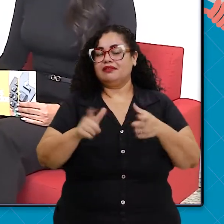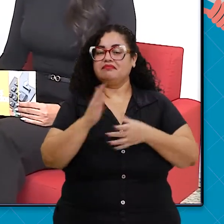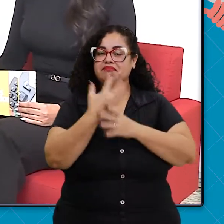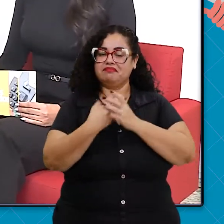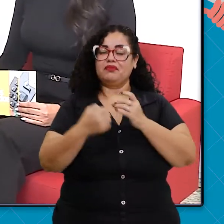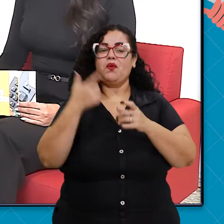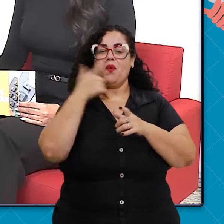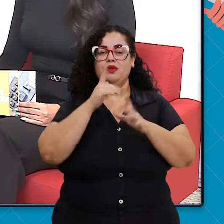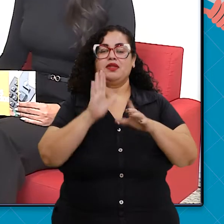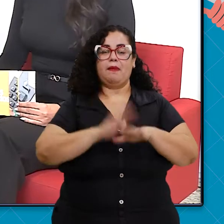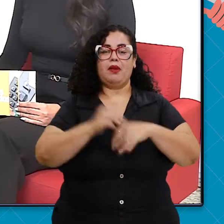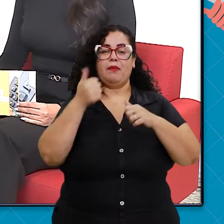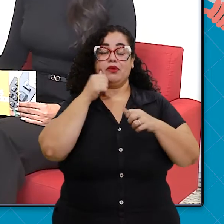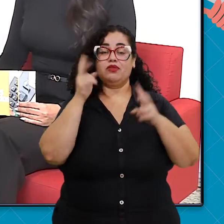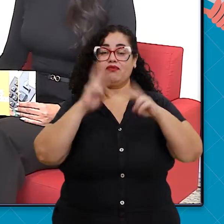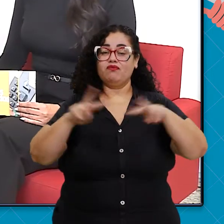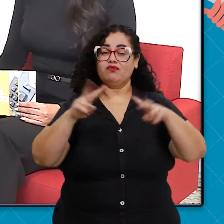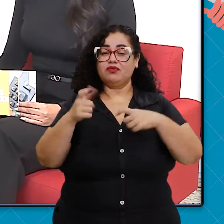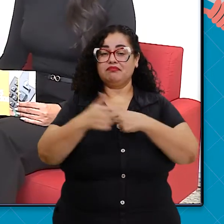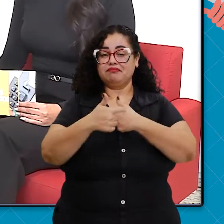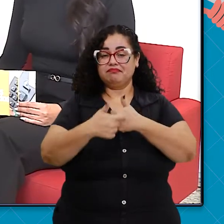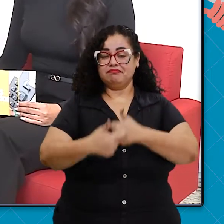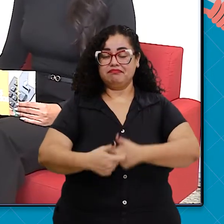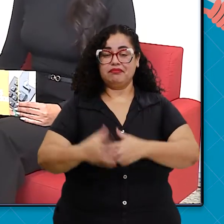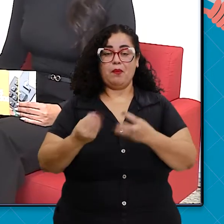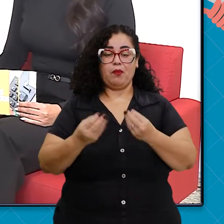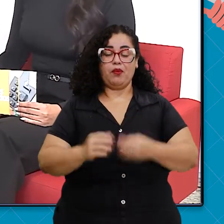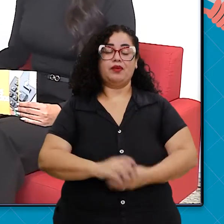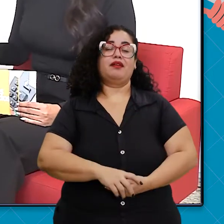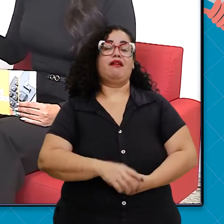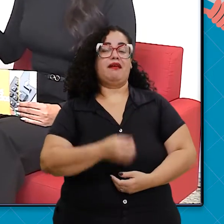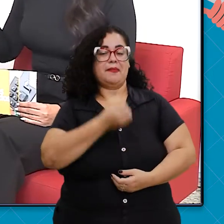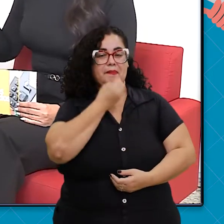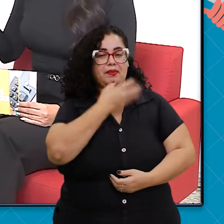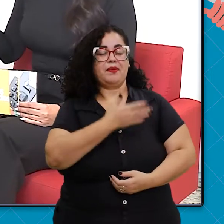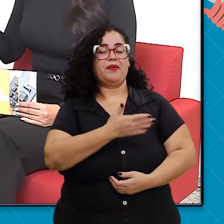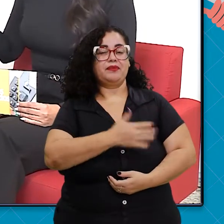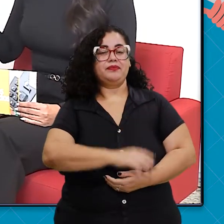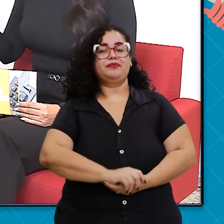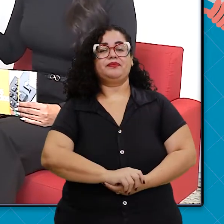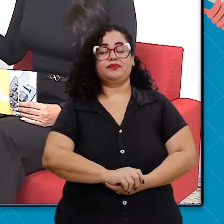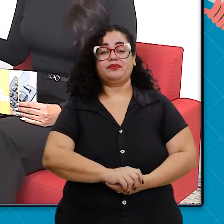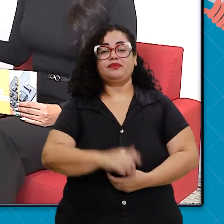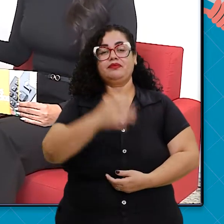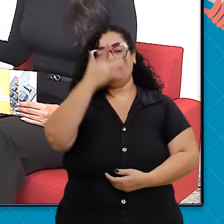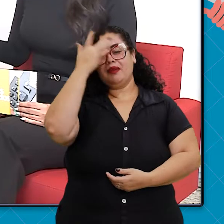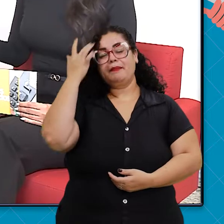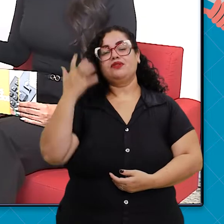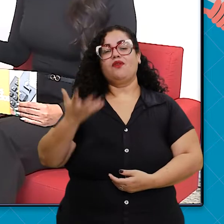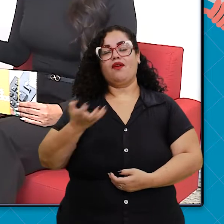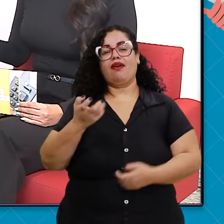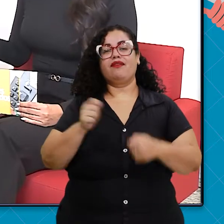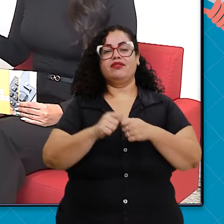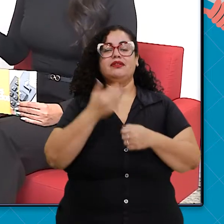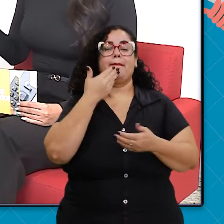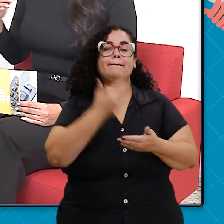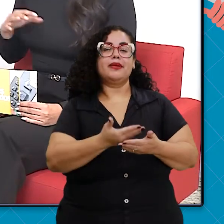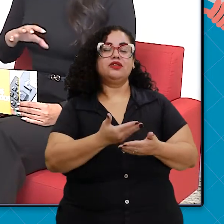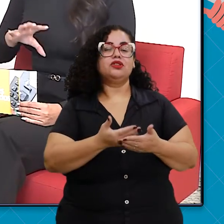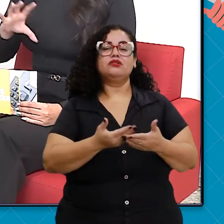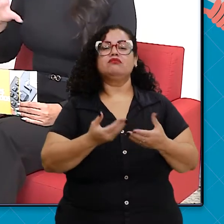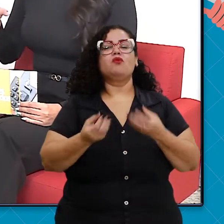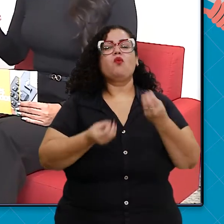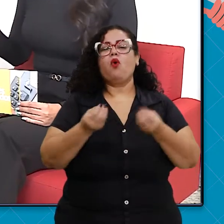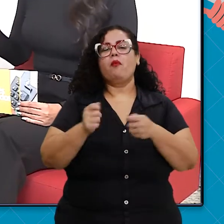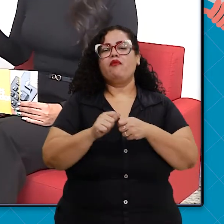estamos quebrando o recorde de visualizações. Olha que coisa boa. Para quem quer fazer esse requerimento, como